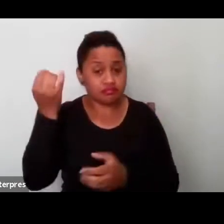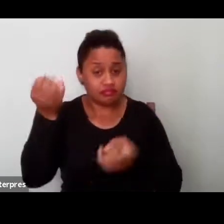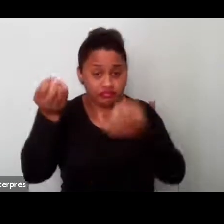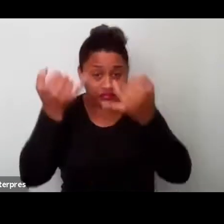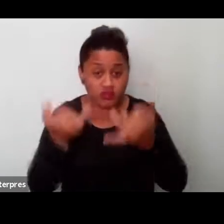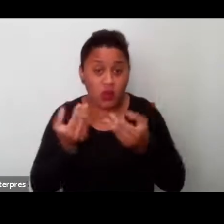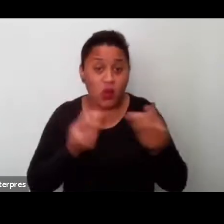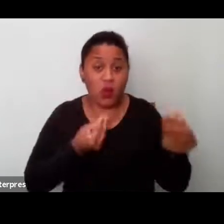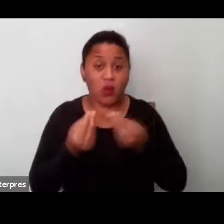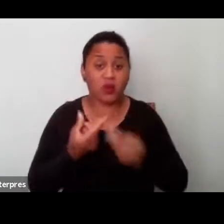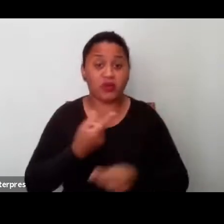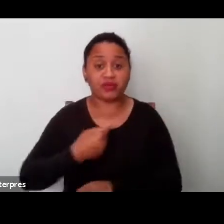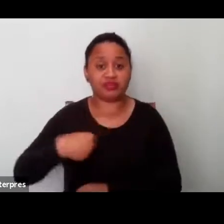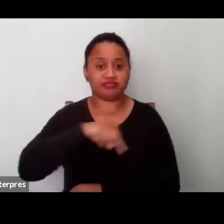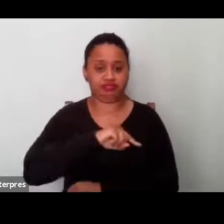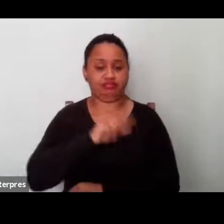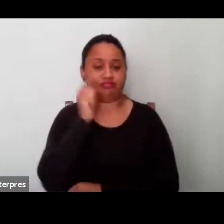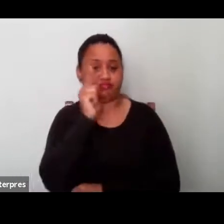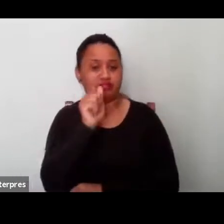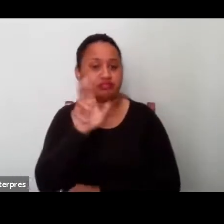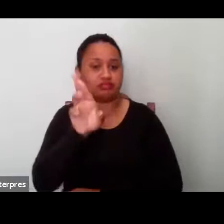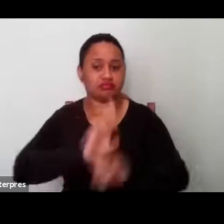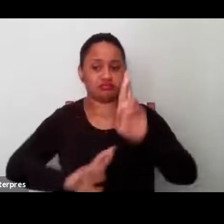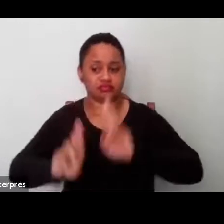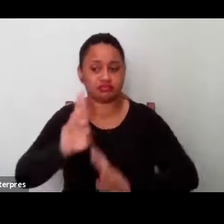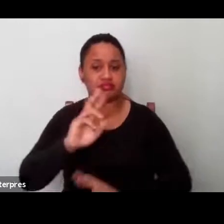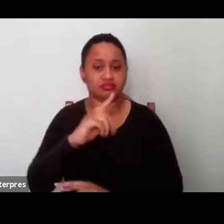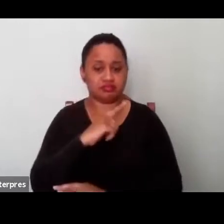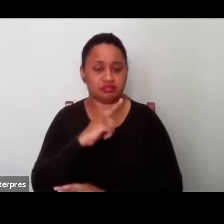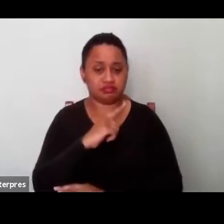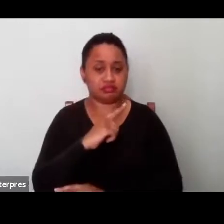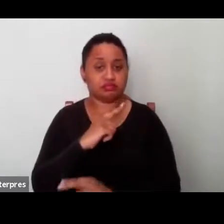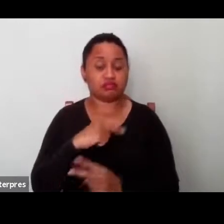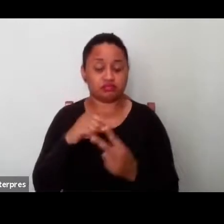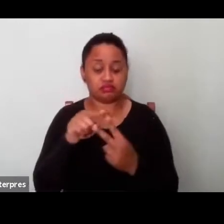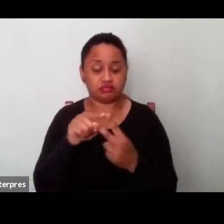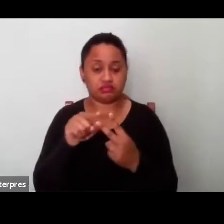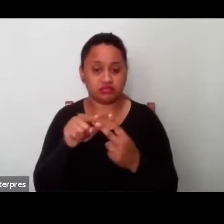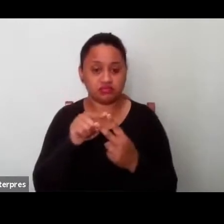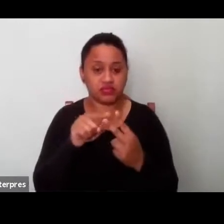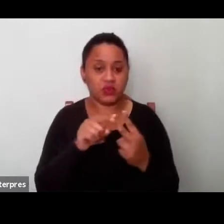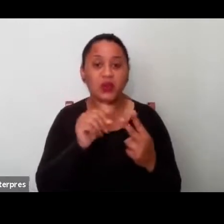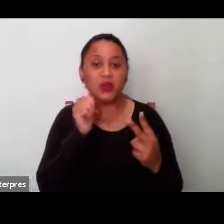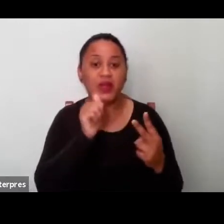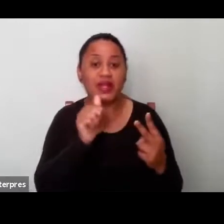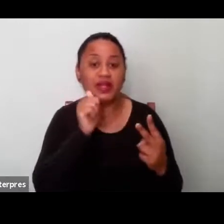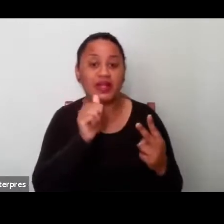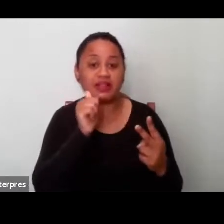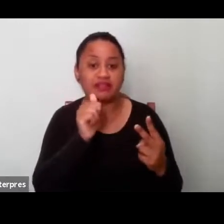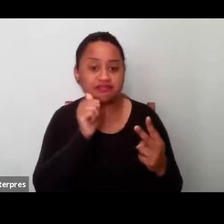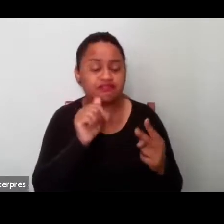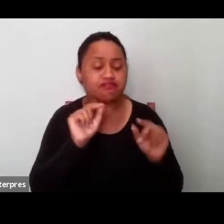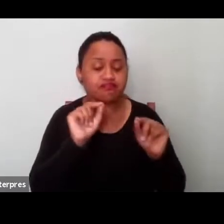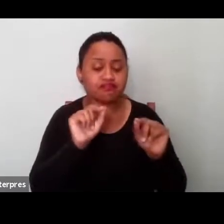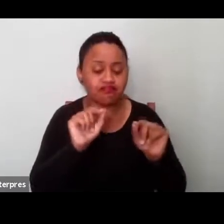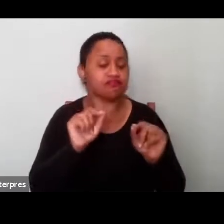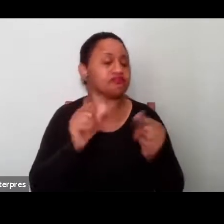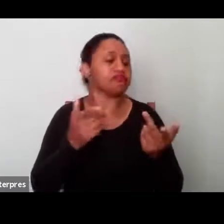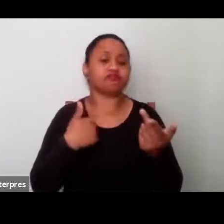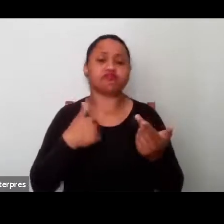que nós conseguimos essas respostas, né, as duas adolescentes do sexo feminino, né, de forma